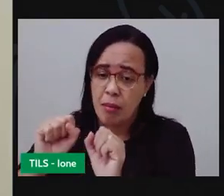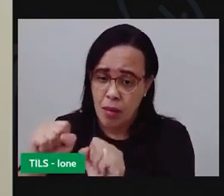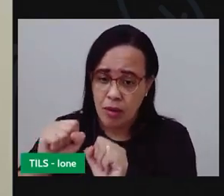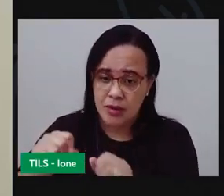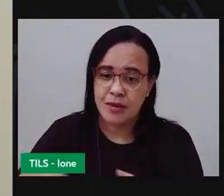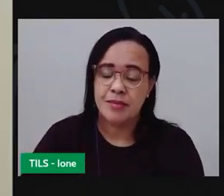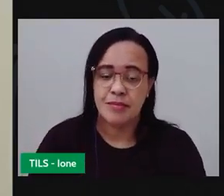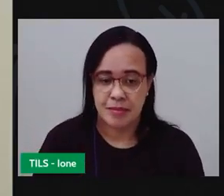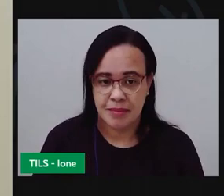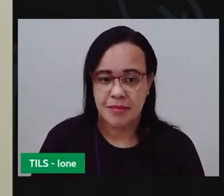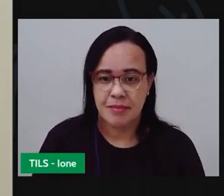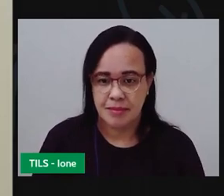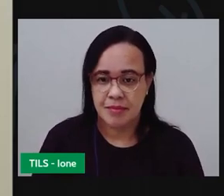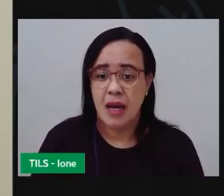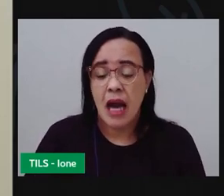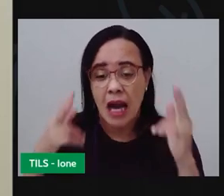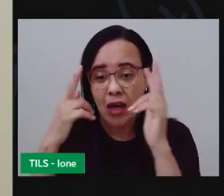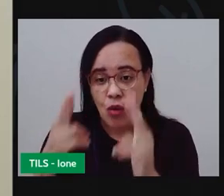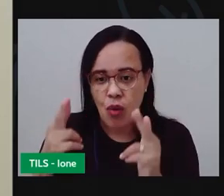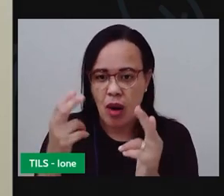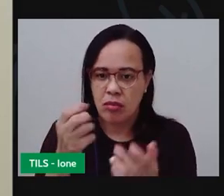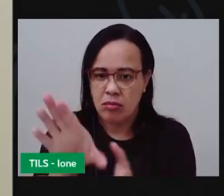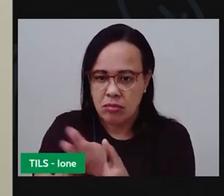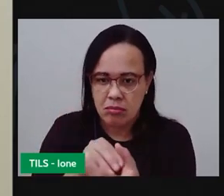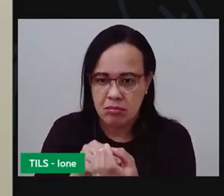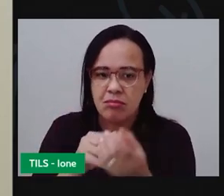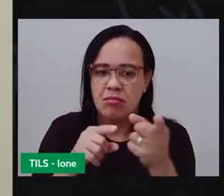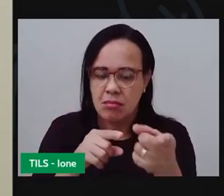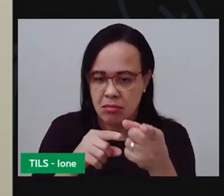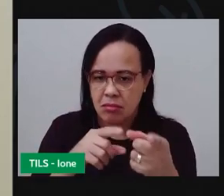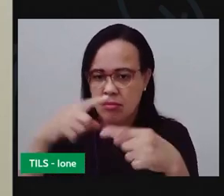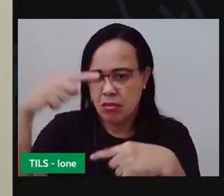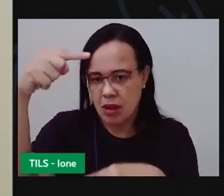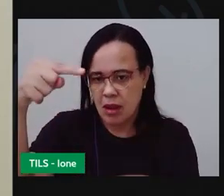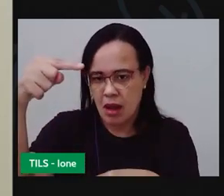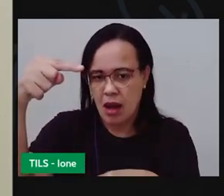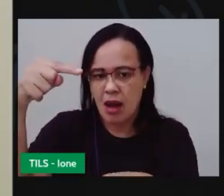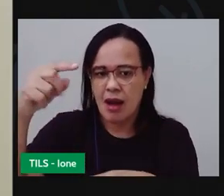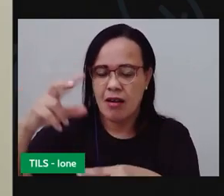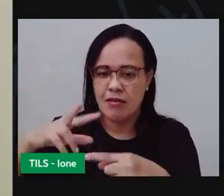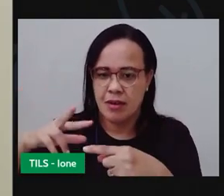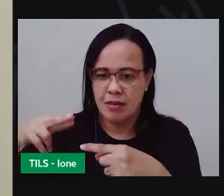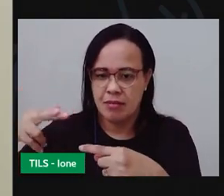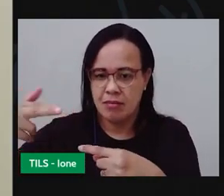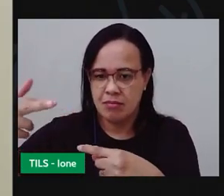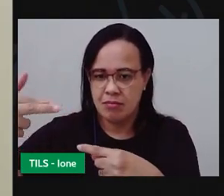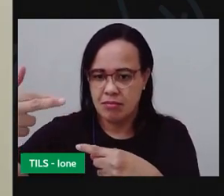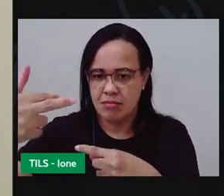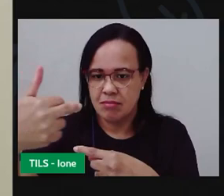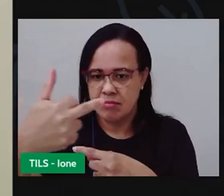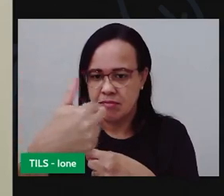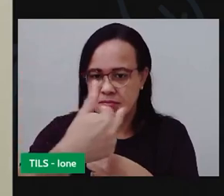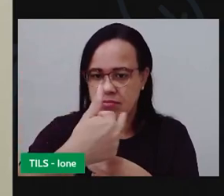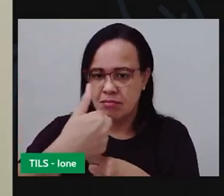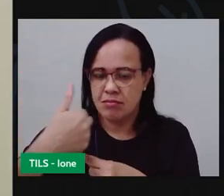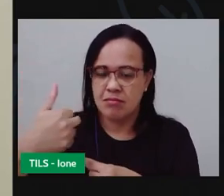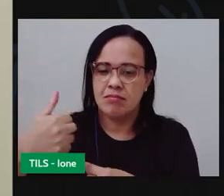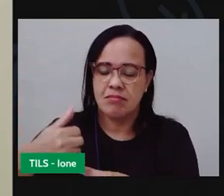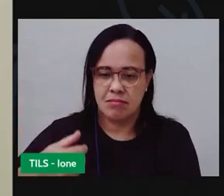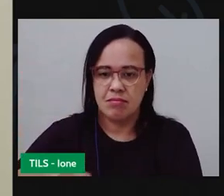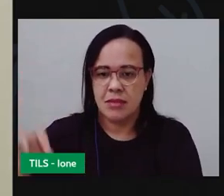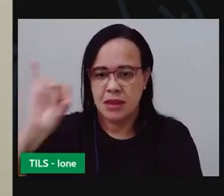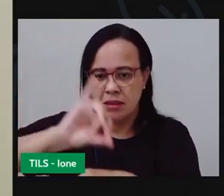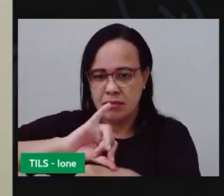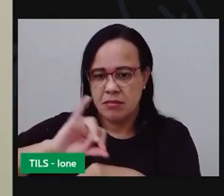faça o mesmo processo na outra garrafa, dobre e faz um corte na parte superior.